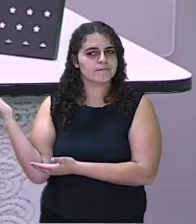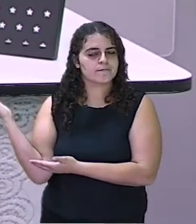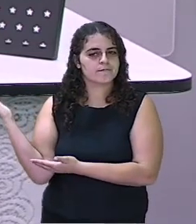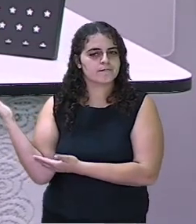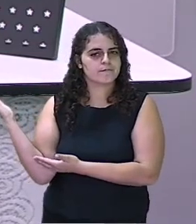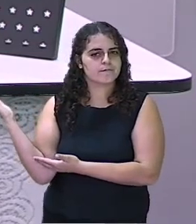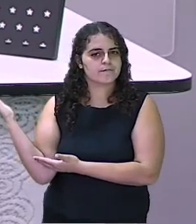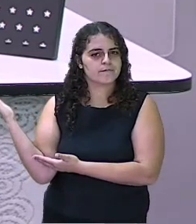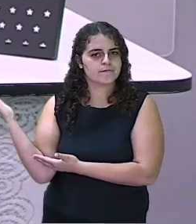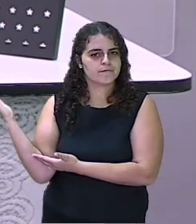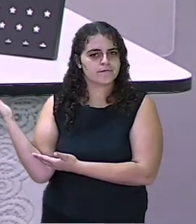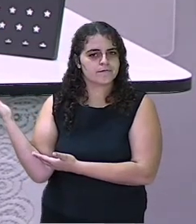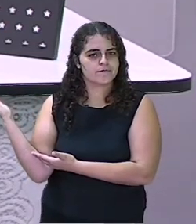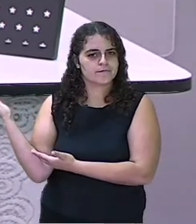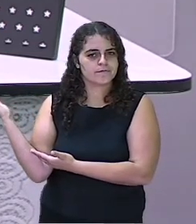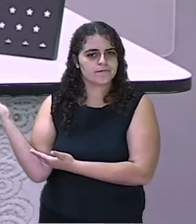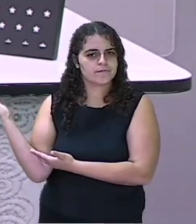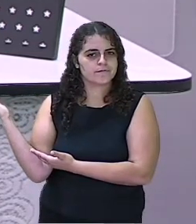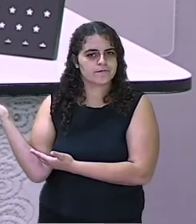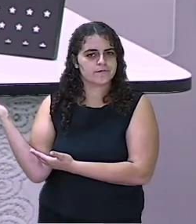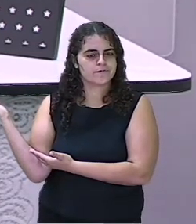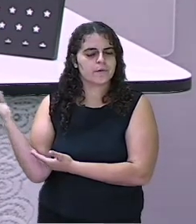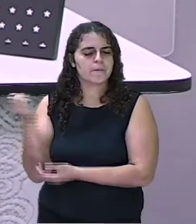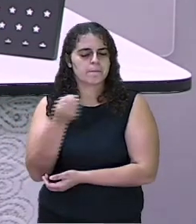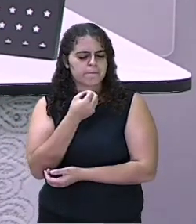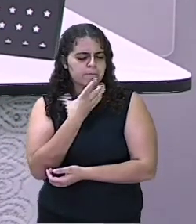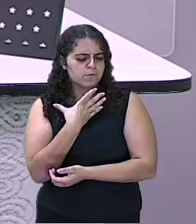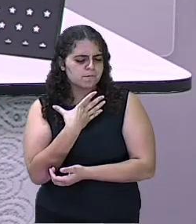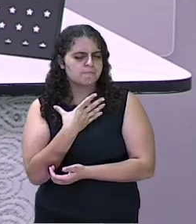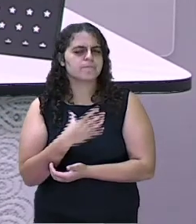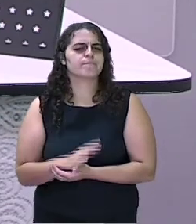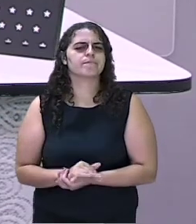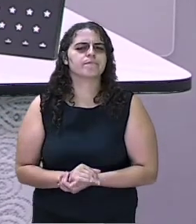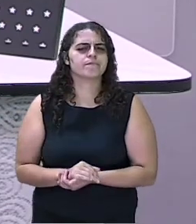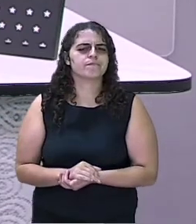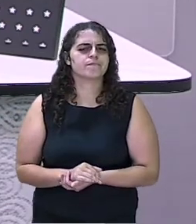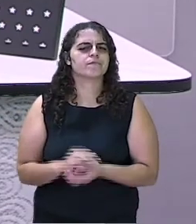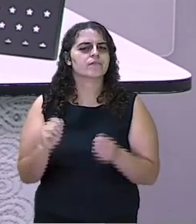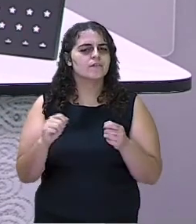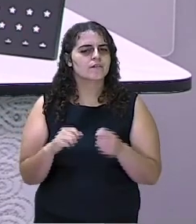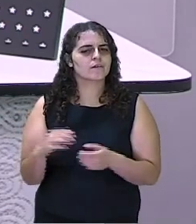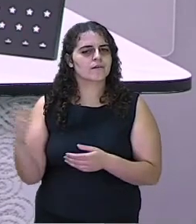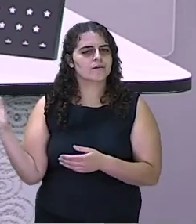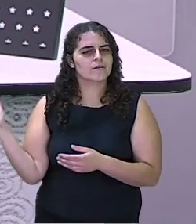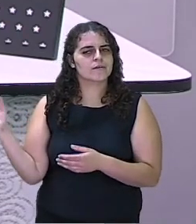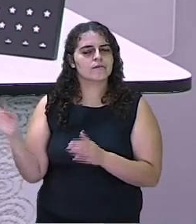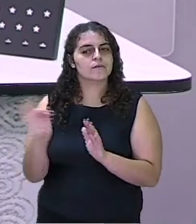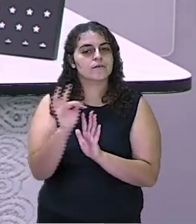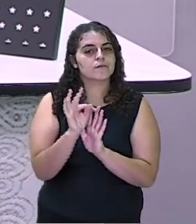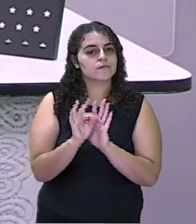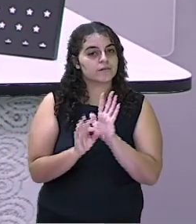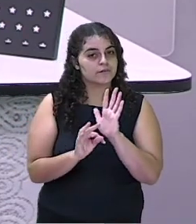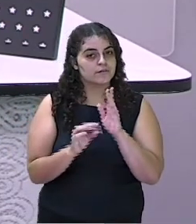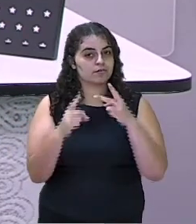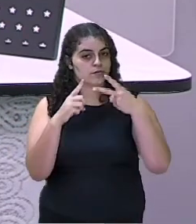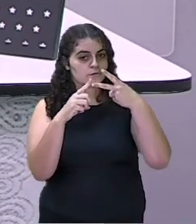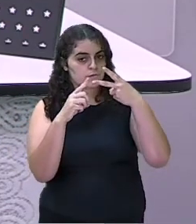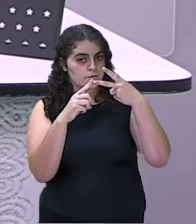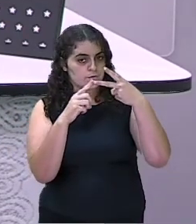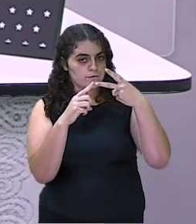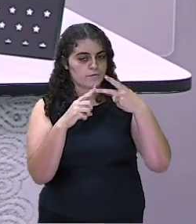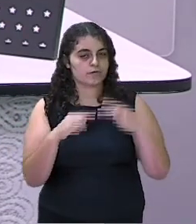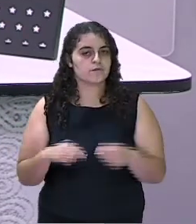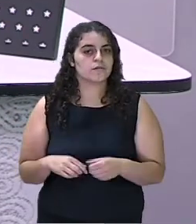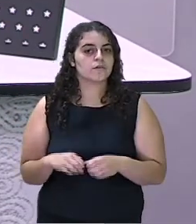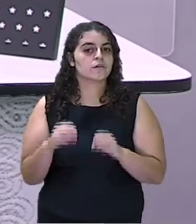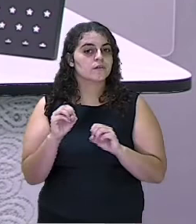aqui. Muito bem. Construir um brinquedo. Vamos ver o texto 2 aqui. O texto